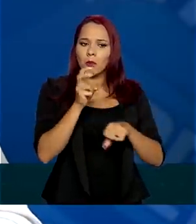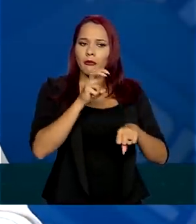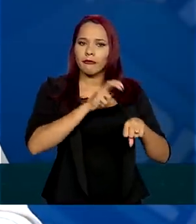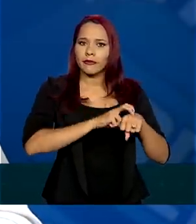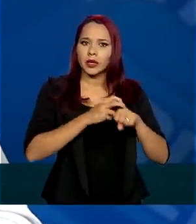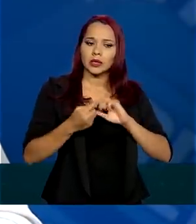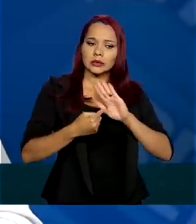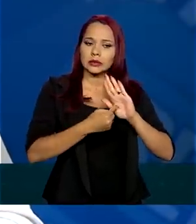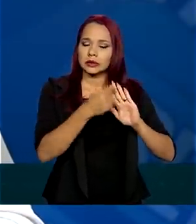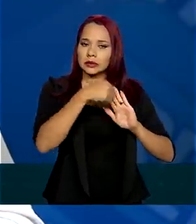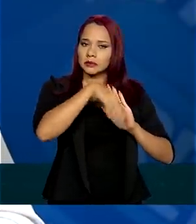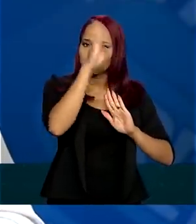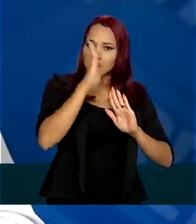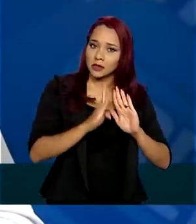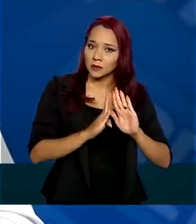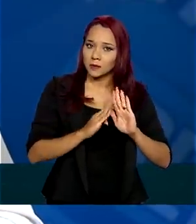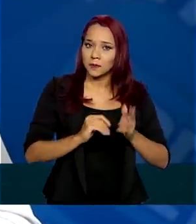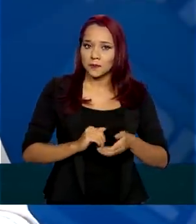apresentar no nosso país.